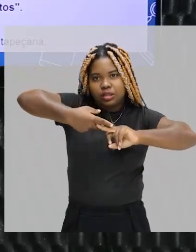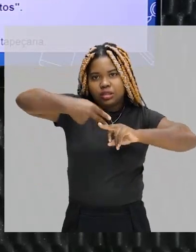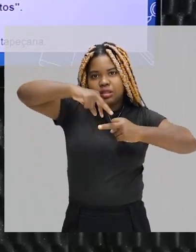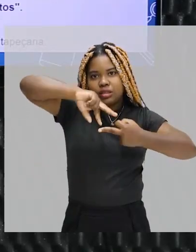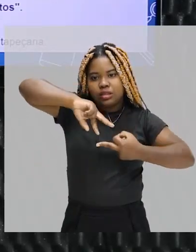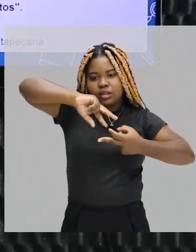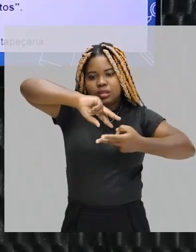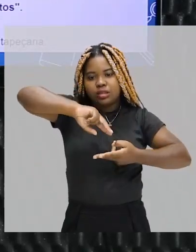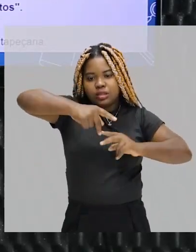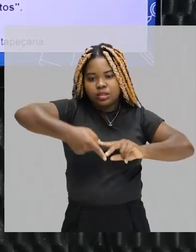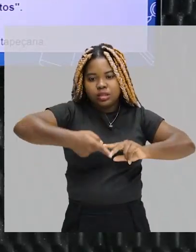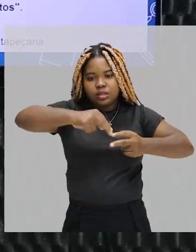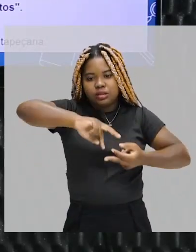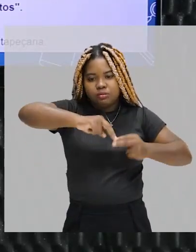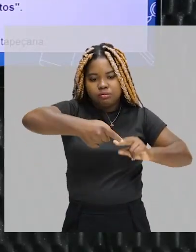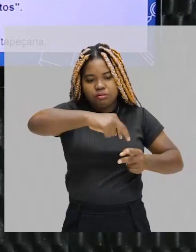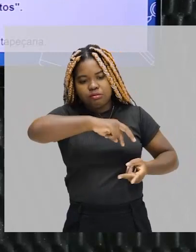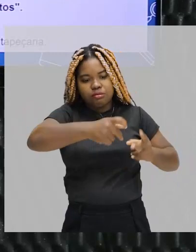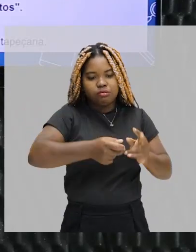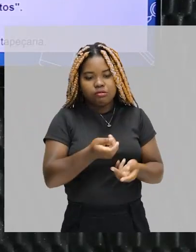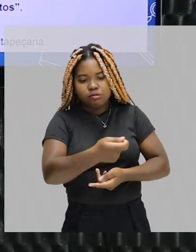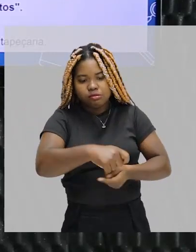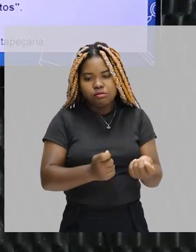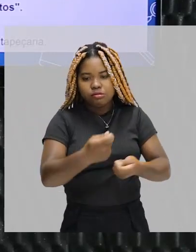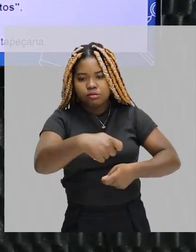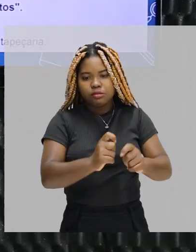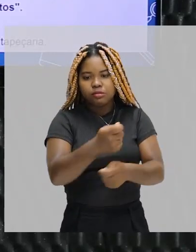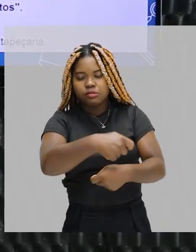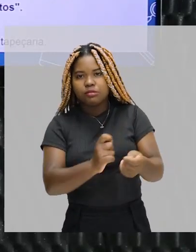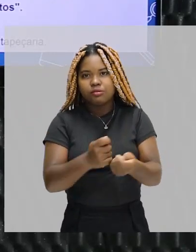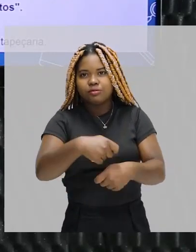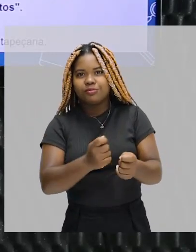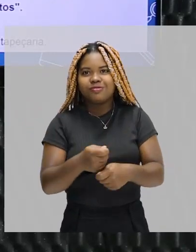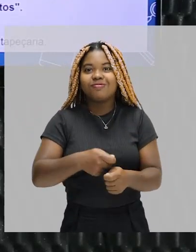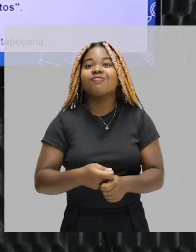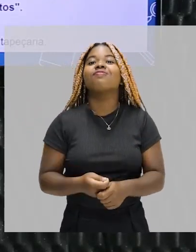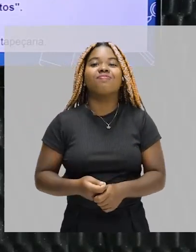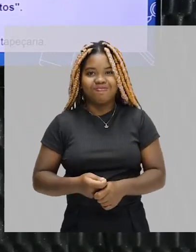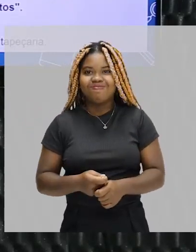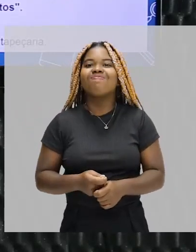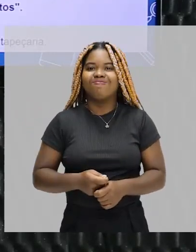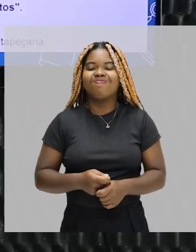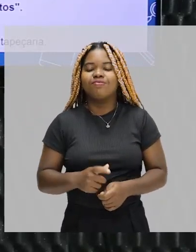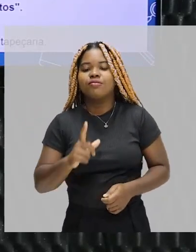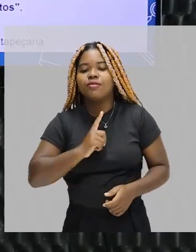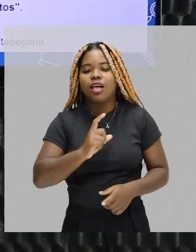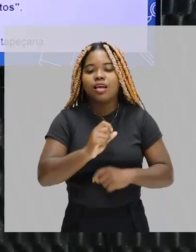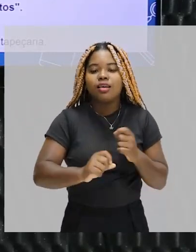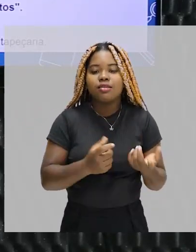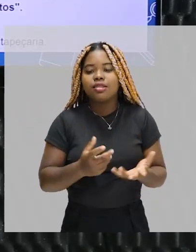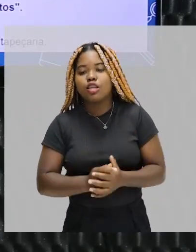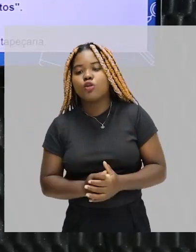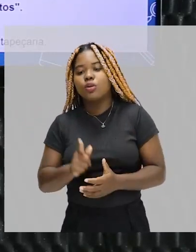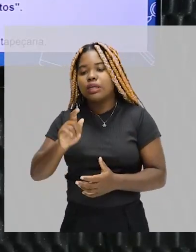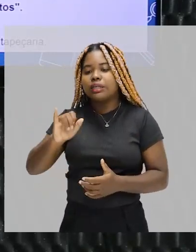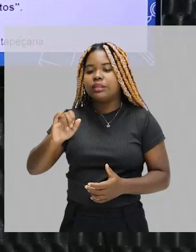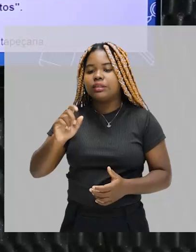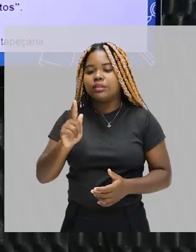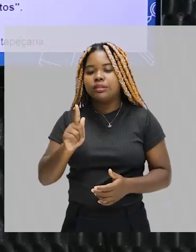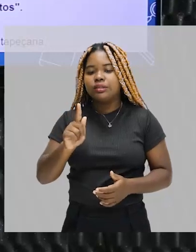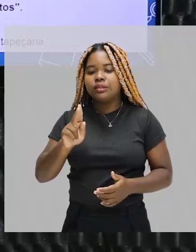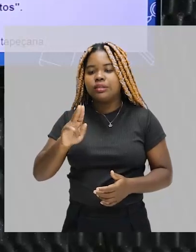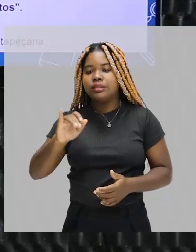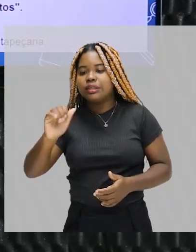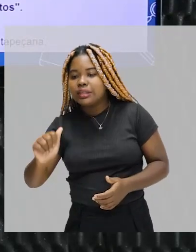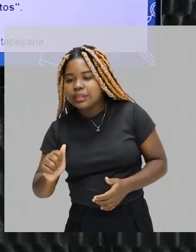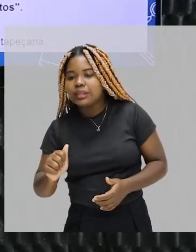costurando pelo outro, até montar a estrutura. As guias são o comprimento e a largura é a trama, né? Largura